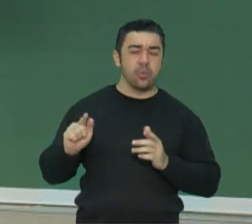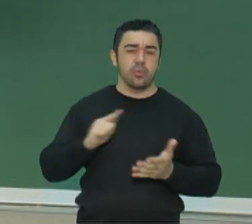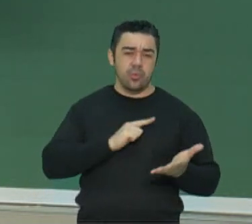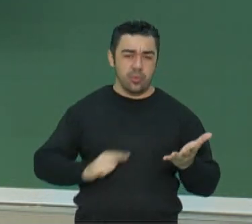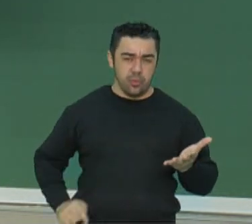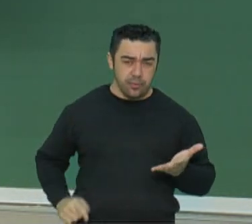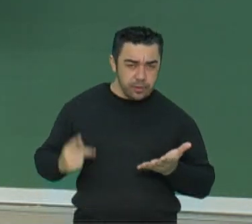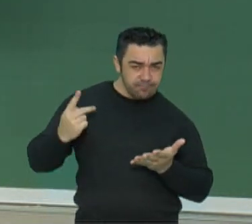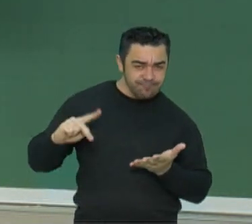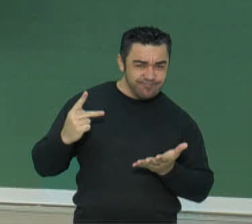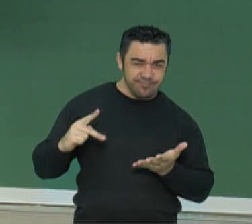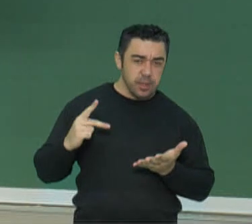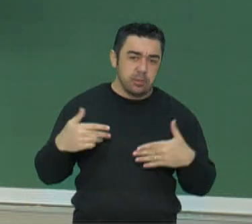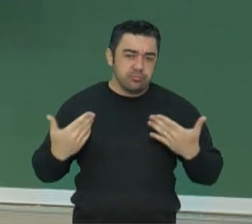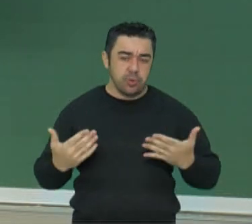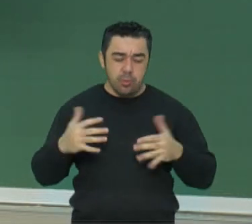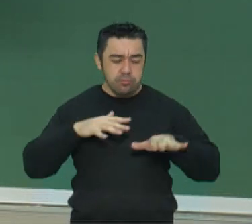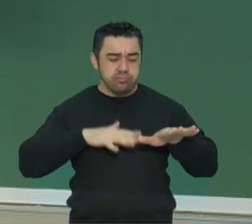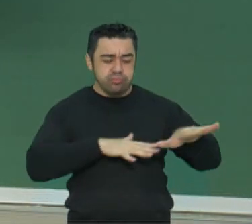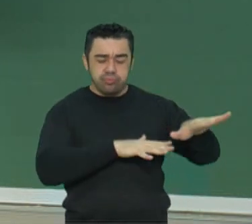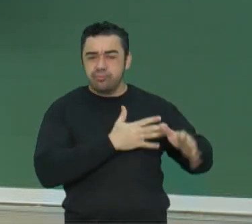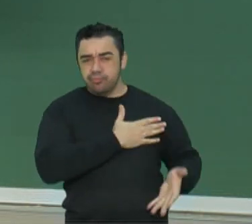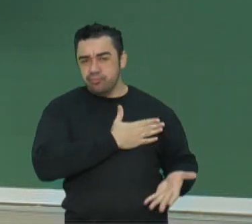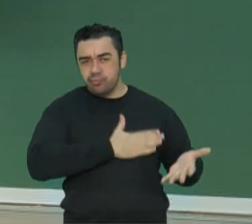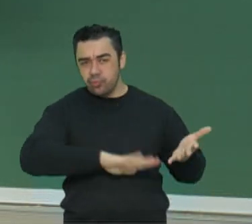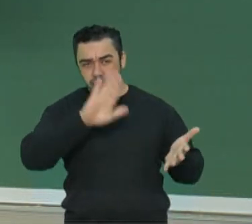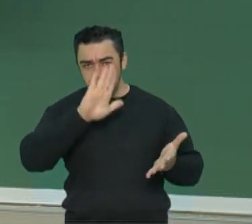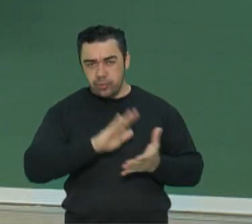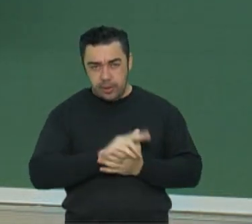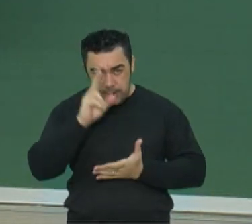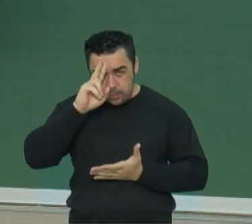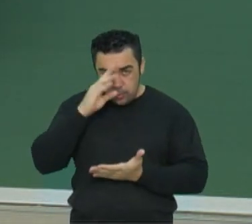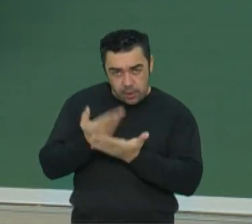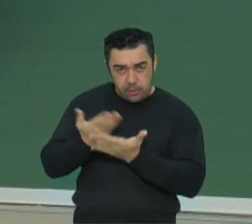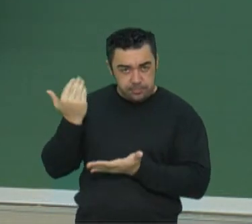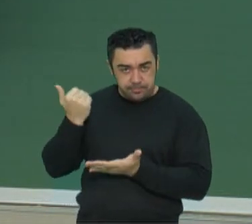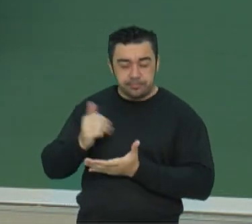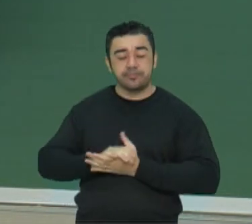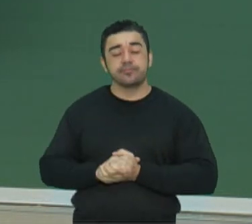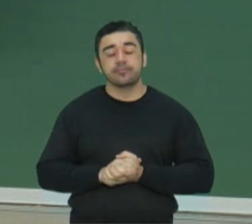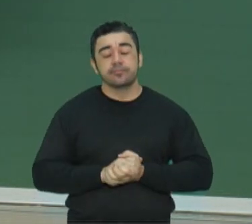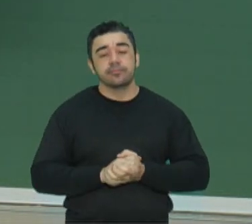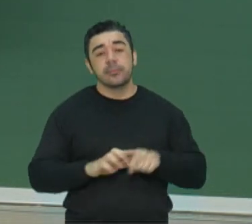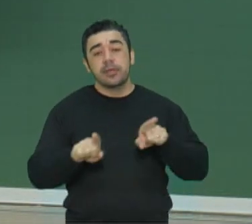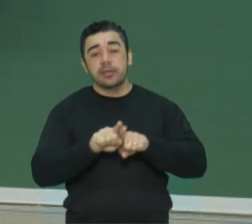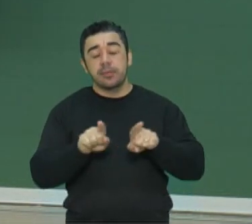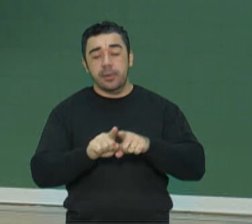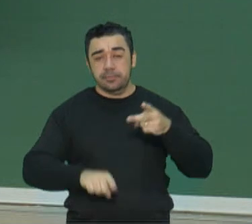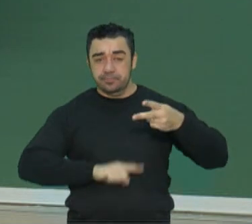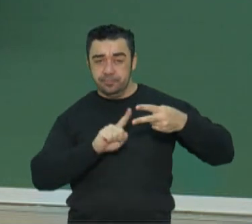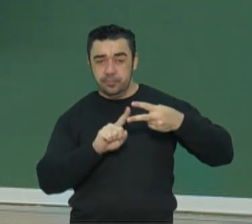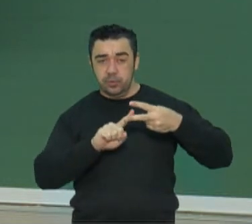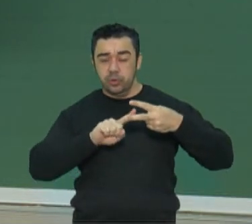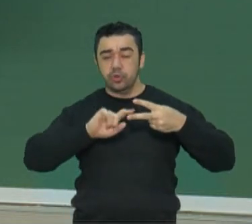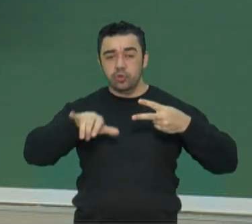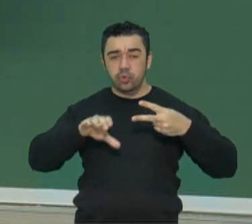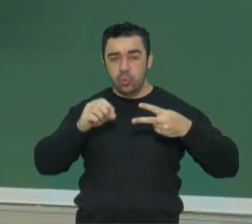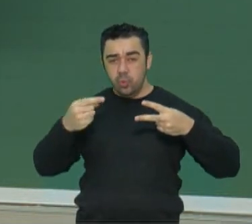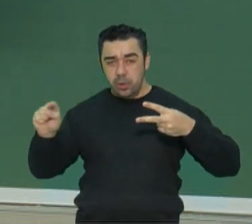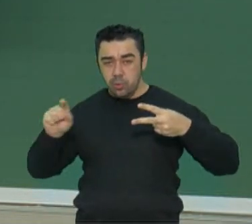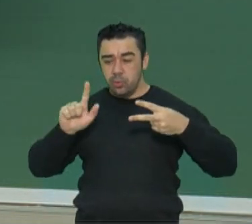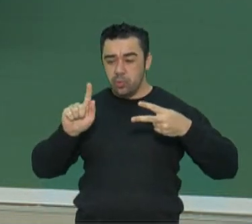consideradas impopulares. Lembrou da última aula? Boa! Ainda, você viu que João Goulart, chamado de